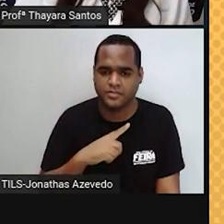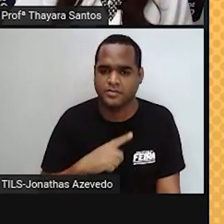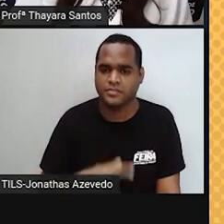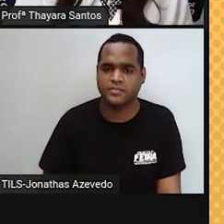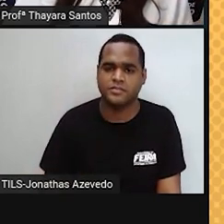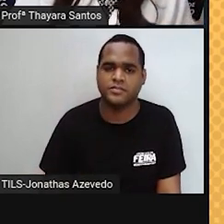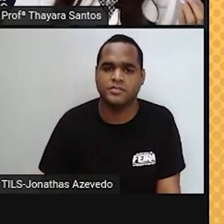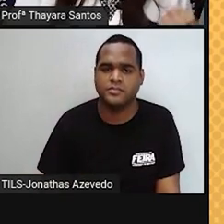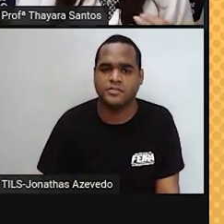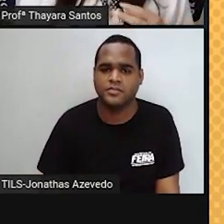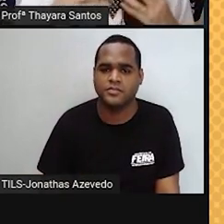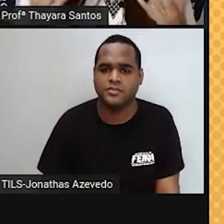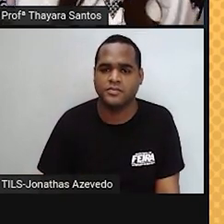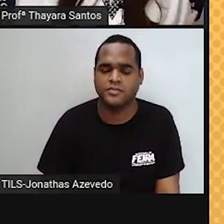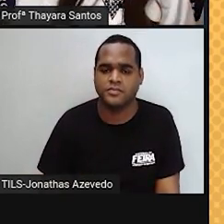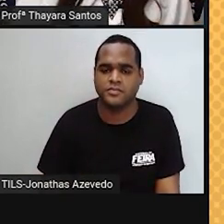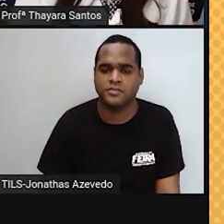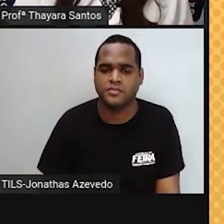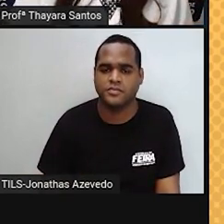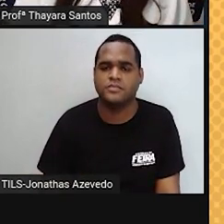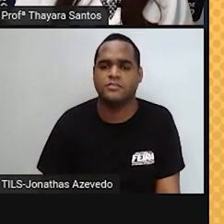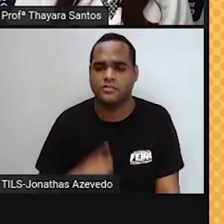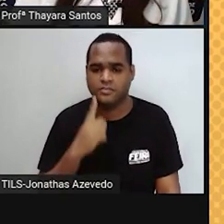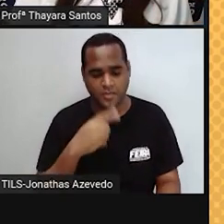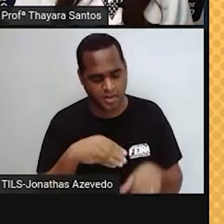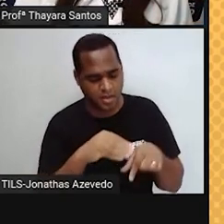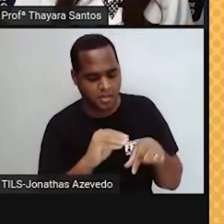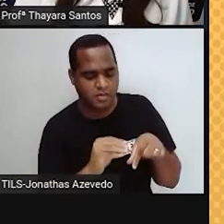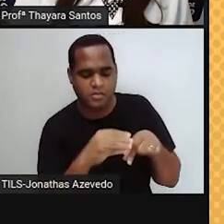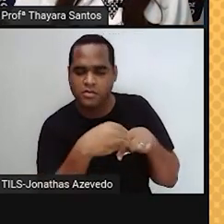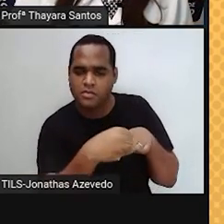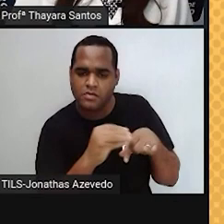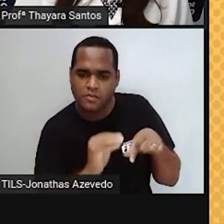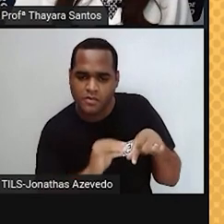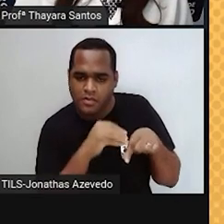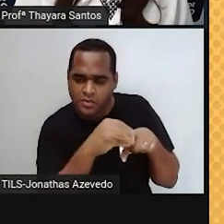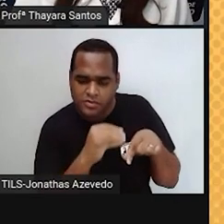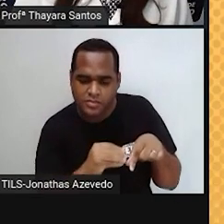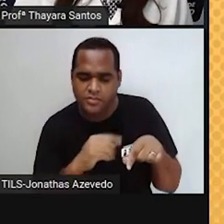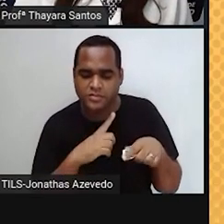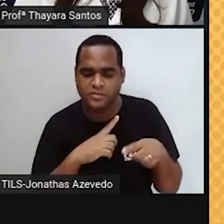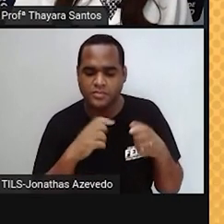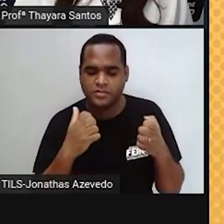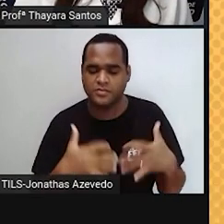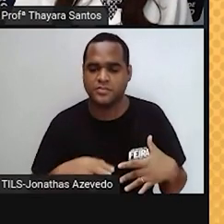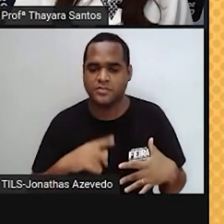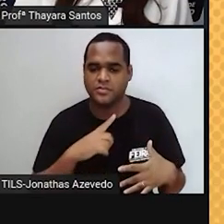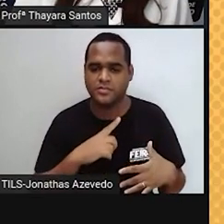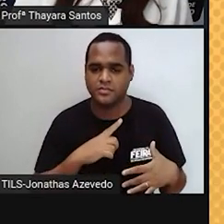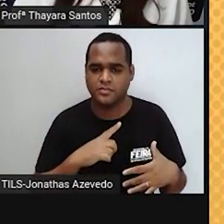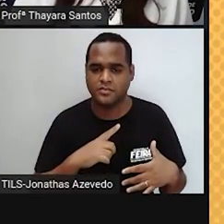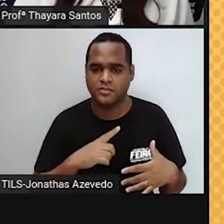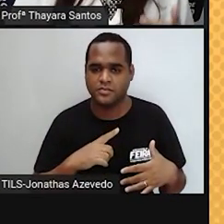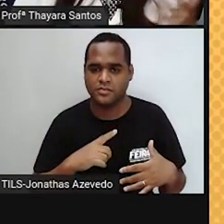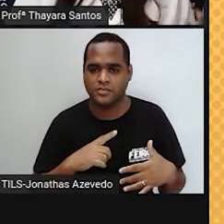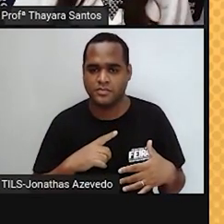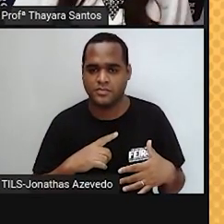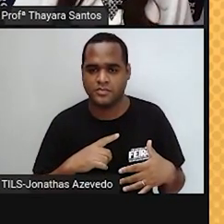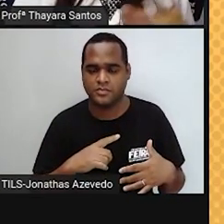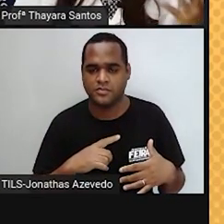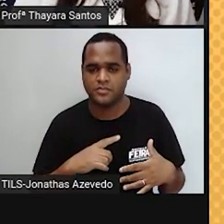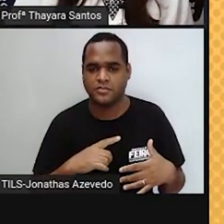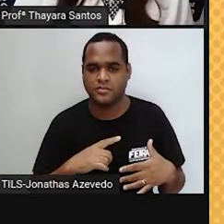que é formada, tem algumas dobraduras que fazem o que a gente chama de lábios menores e lábios